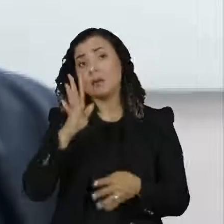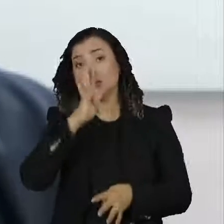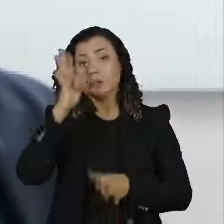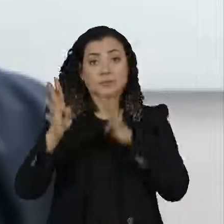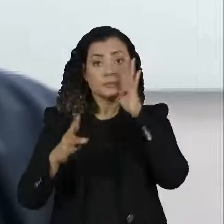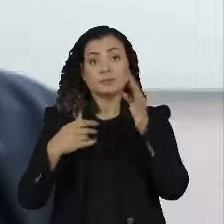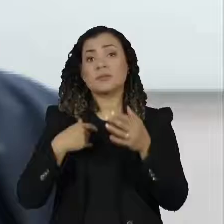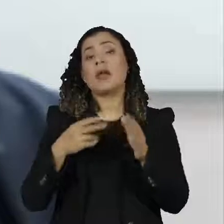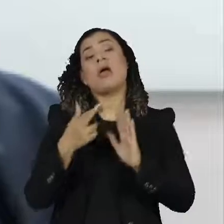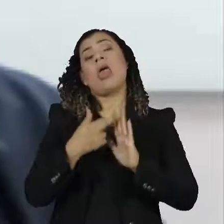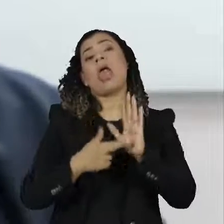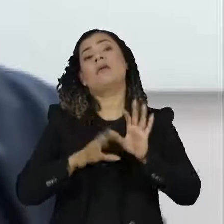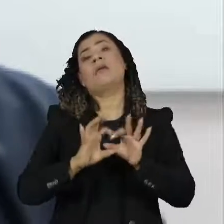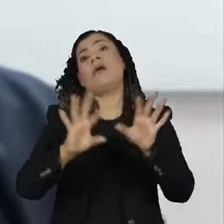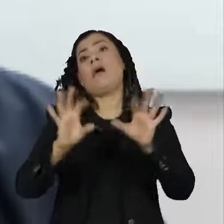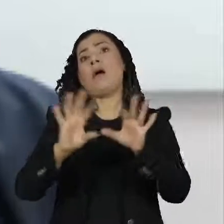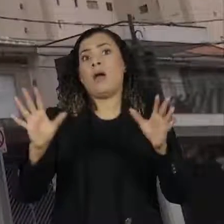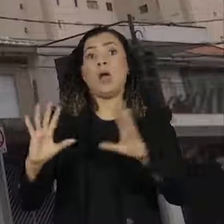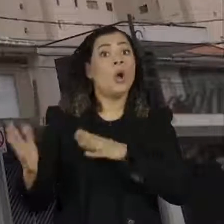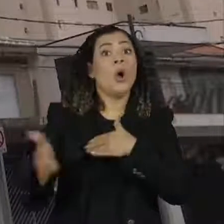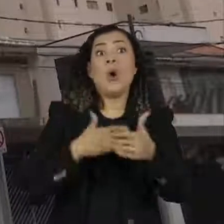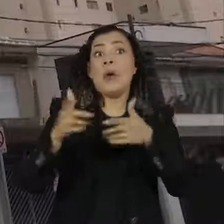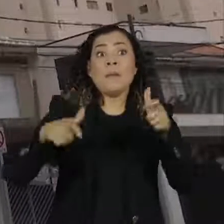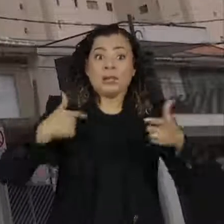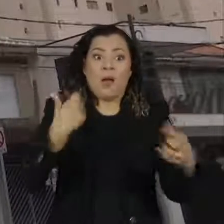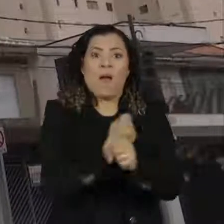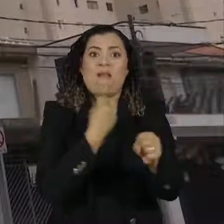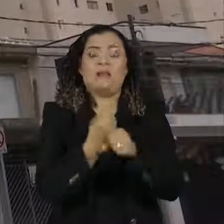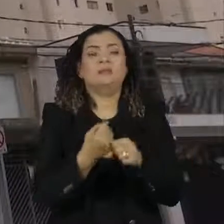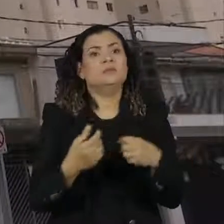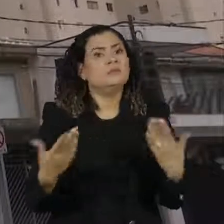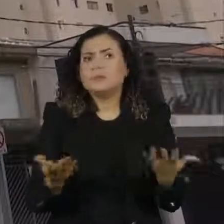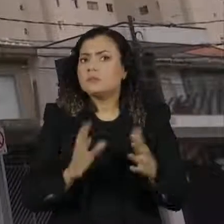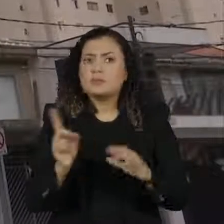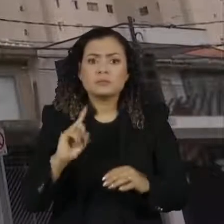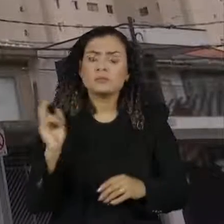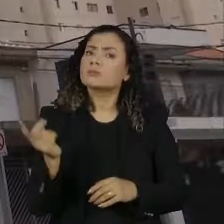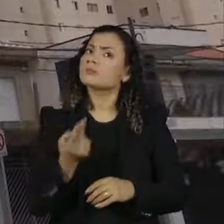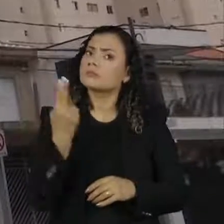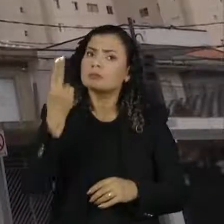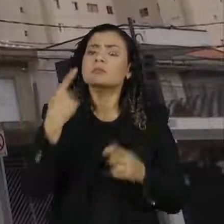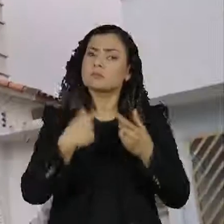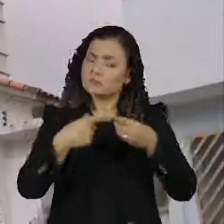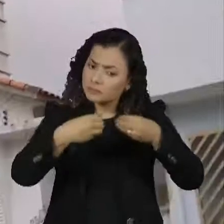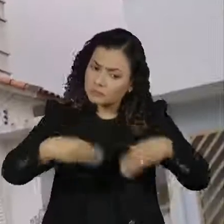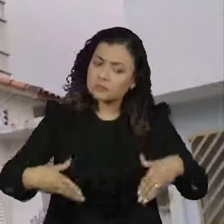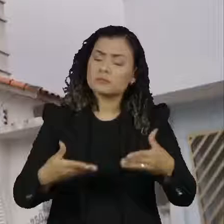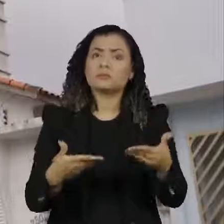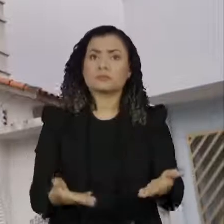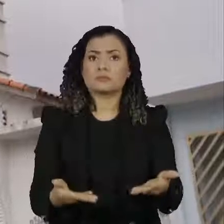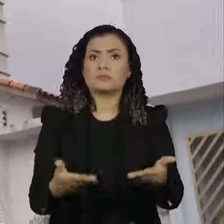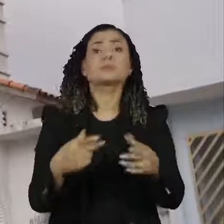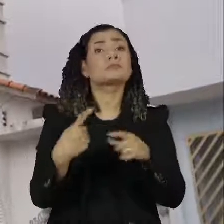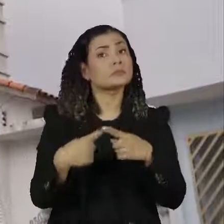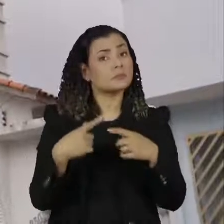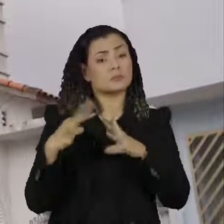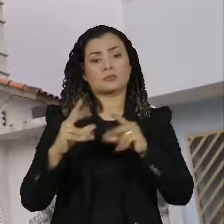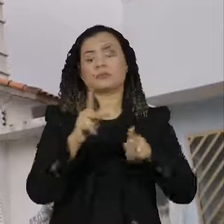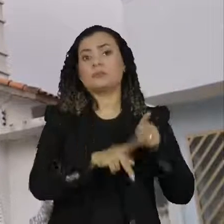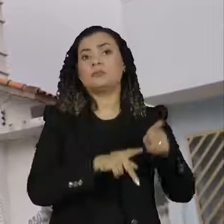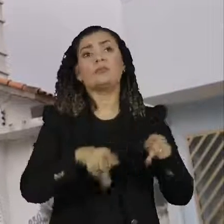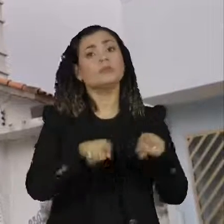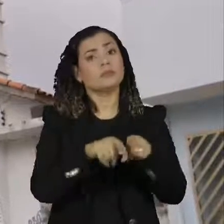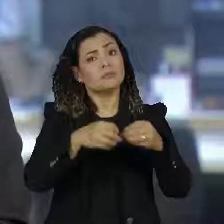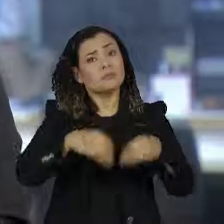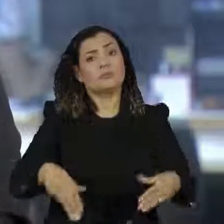desordem pública e, consequentemente, todo mundo acaba perdendo. Isso vira endêmico na cidade e toda a população acaba